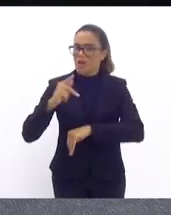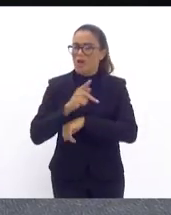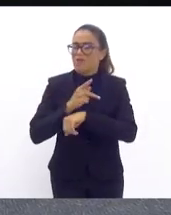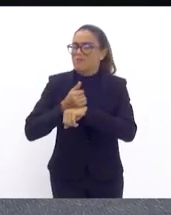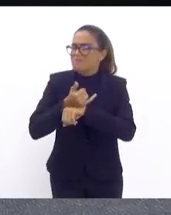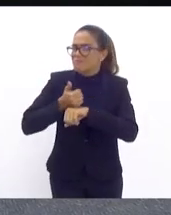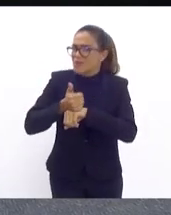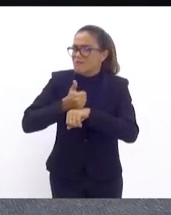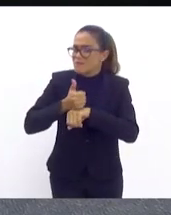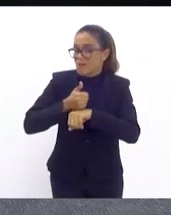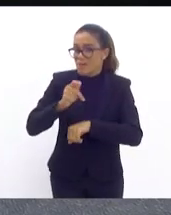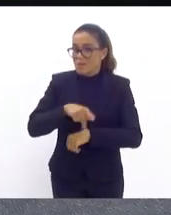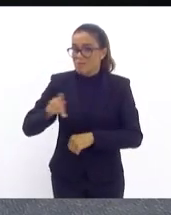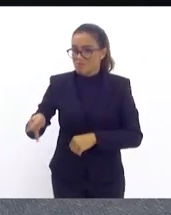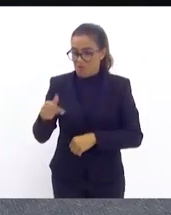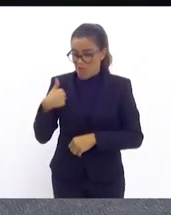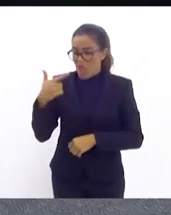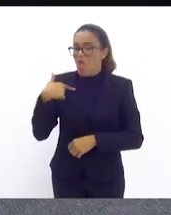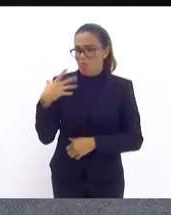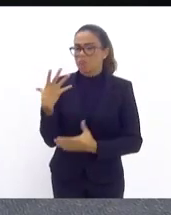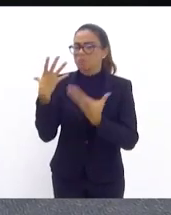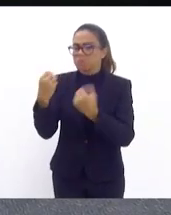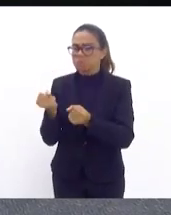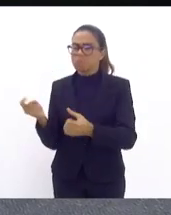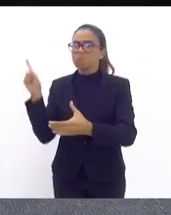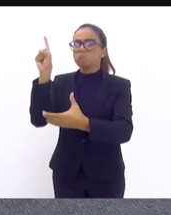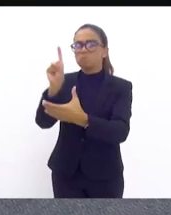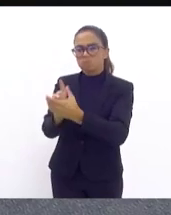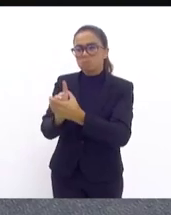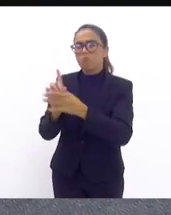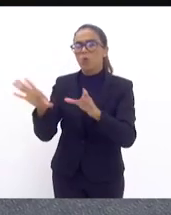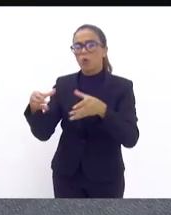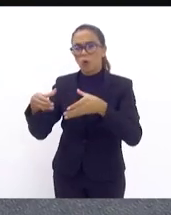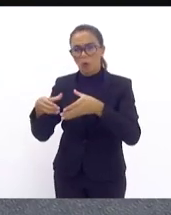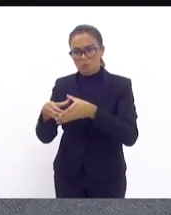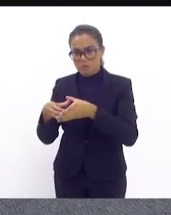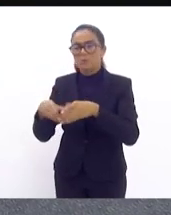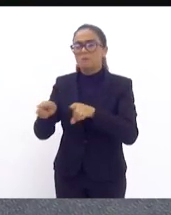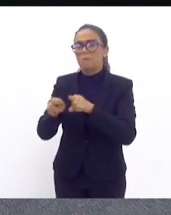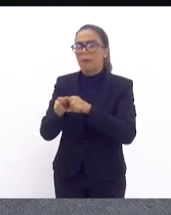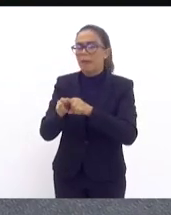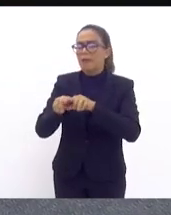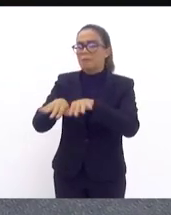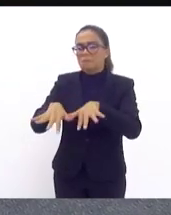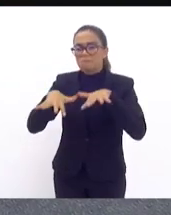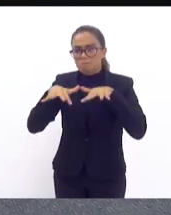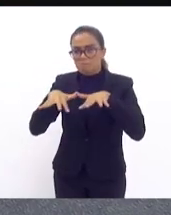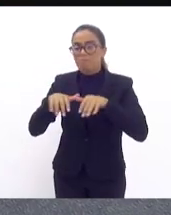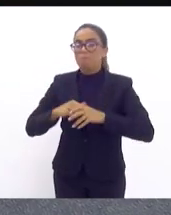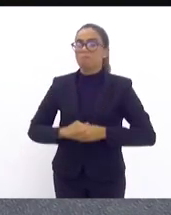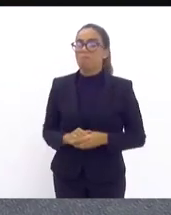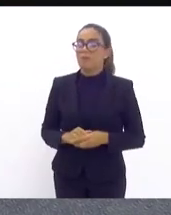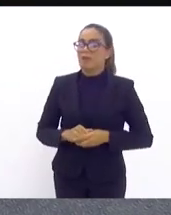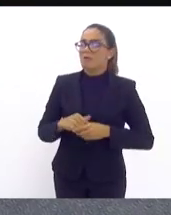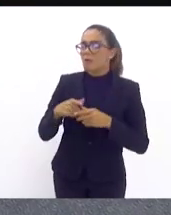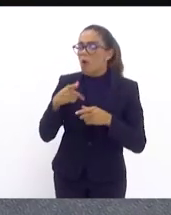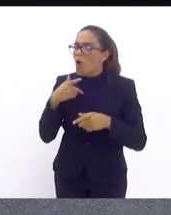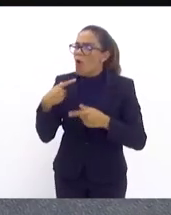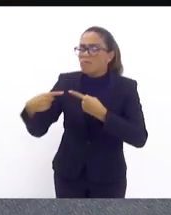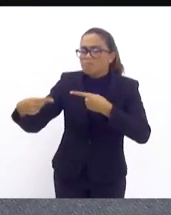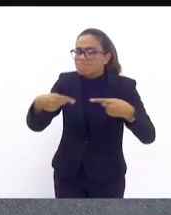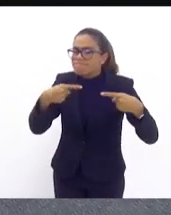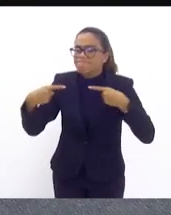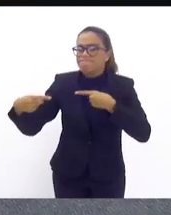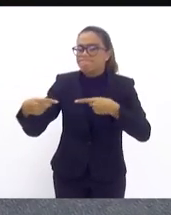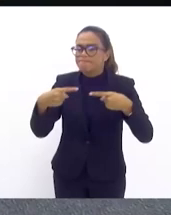estou aqui à disposição me coloco à disposição além de deputado também através da bancada para a gente estar podendo fazer todos os trames que levem